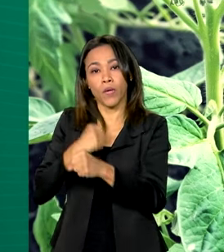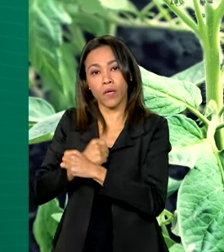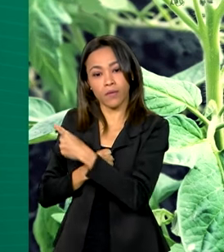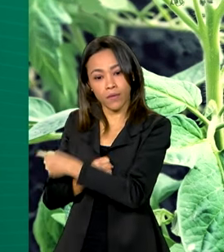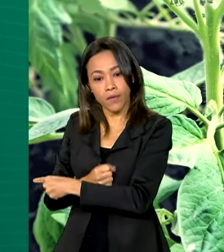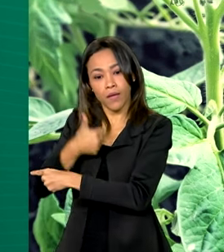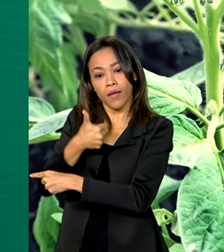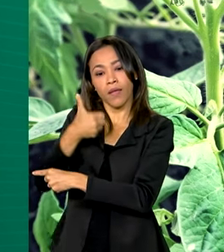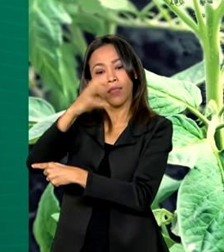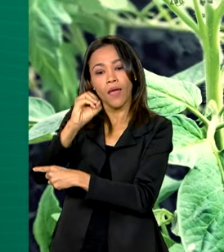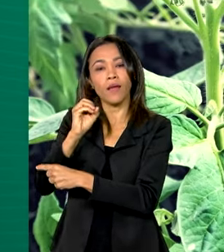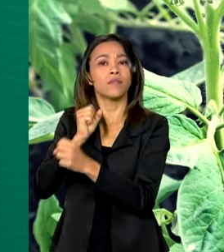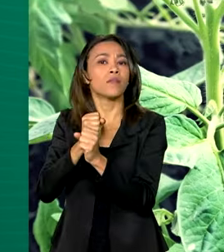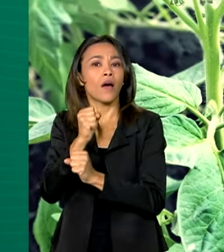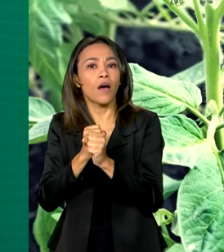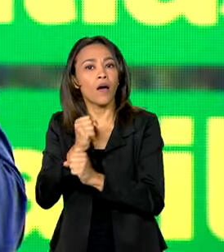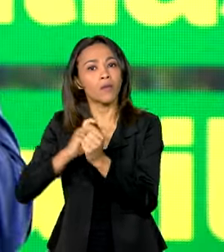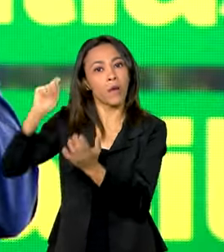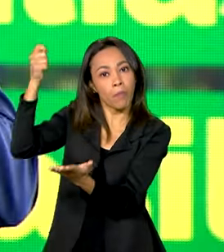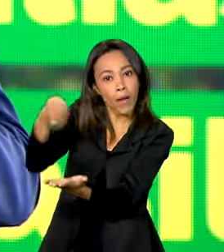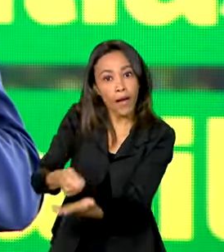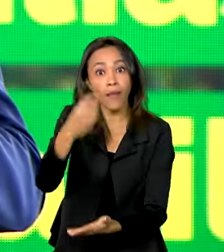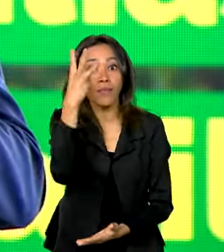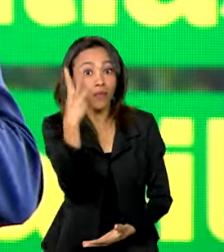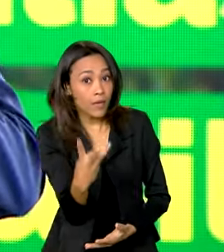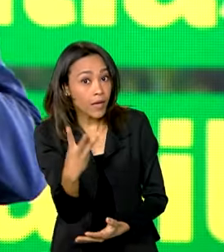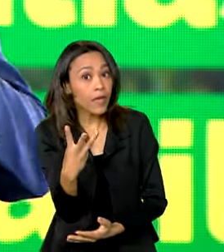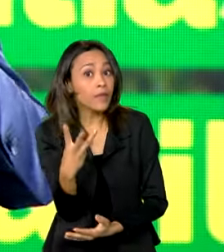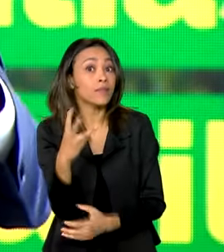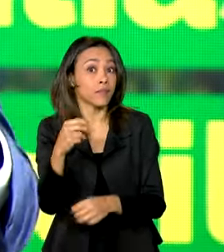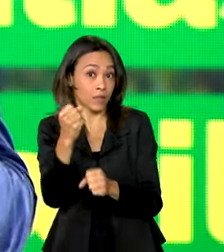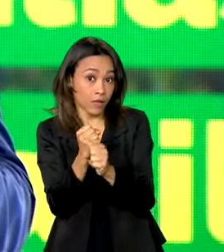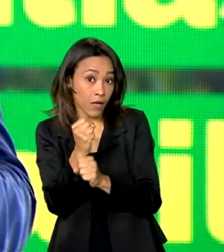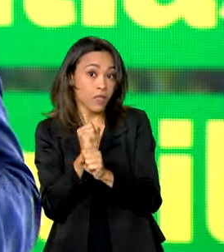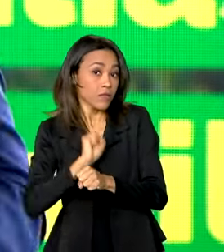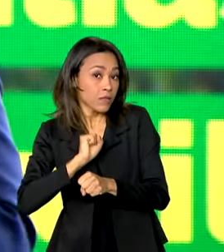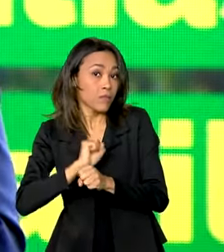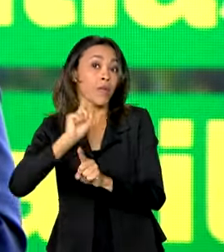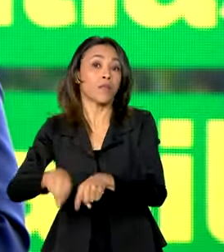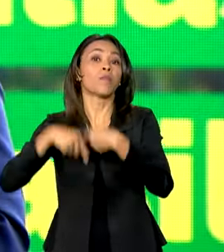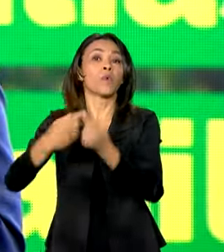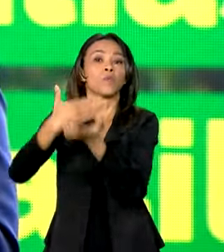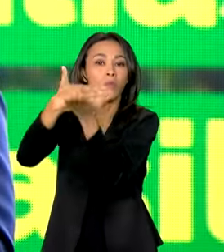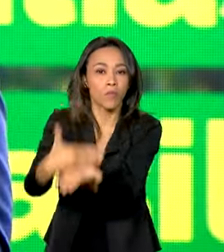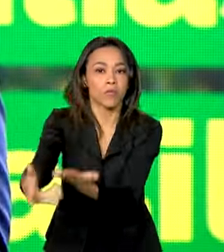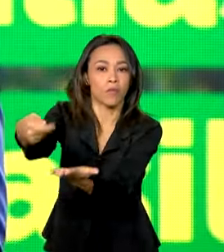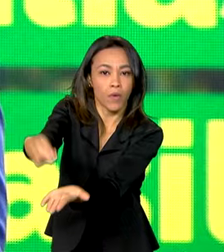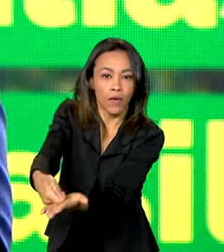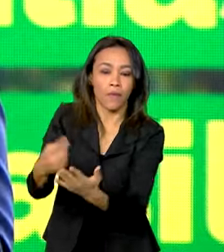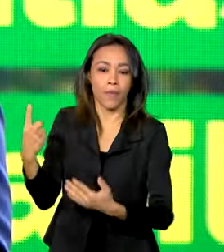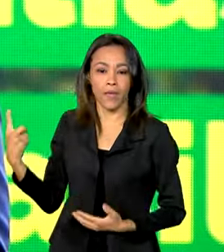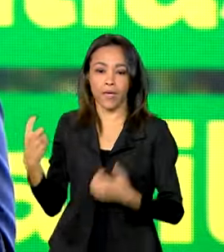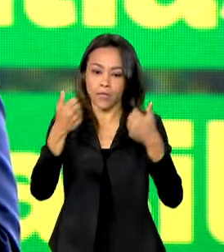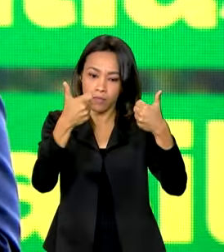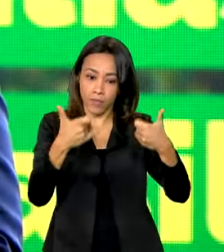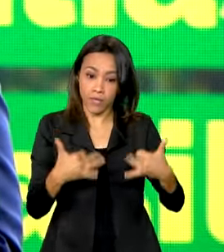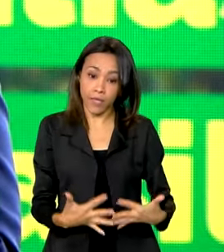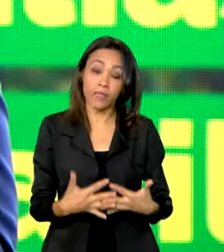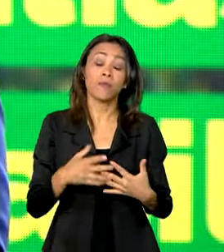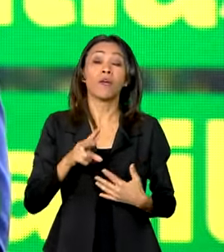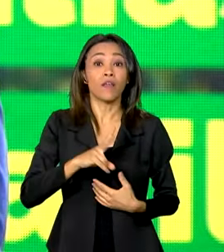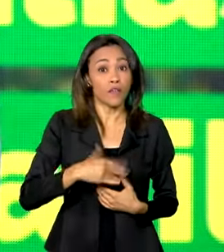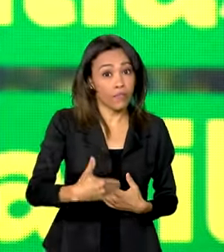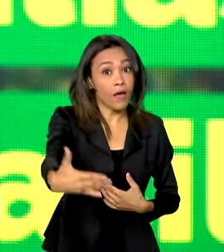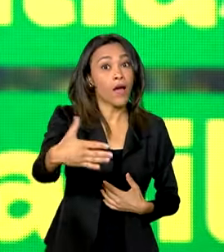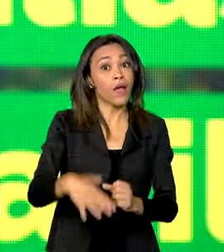para pagar, com 3 anos de carência. A perspectiva de diversificar as culturas pelo território vai garantir um Brasil